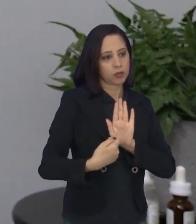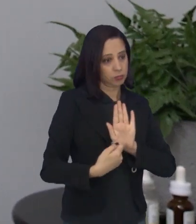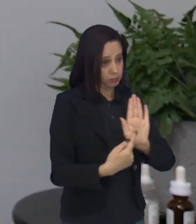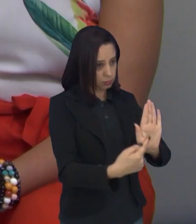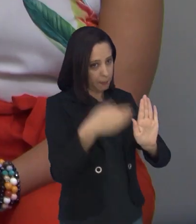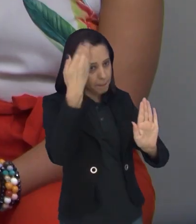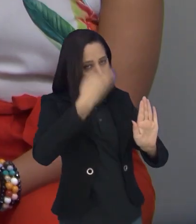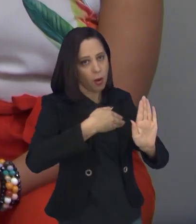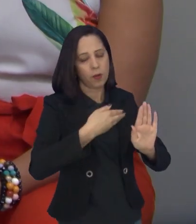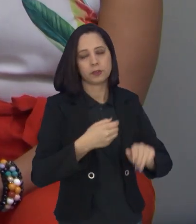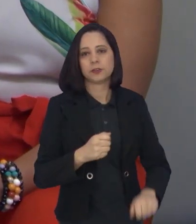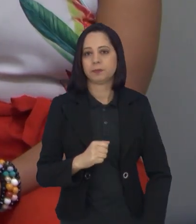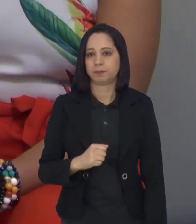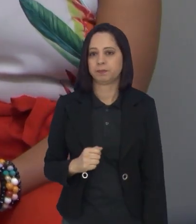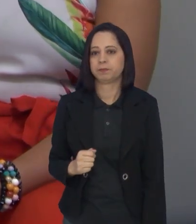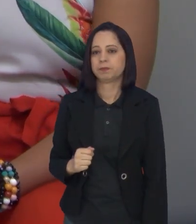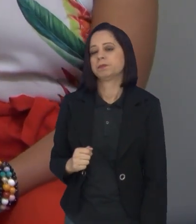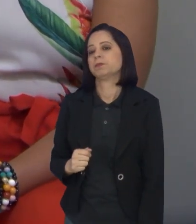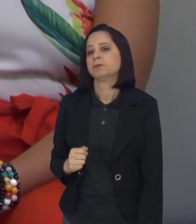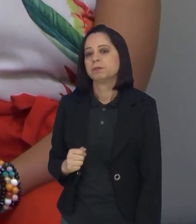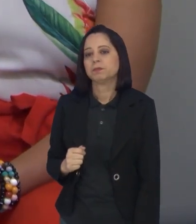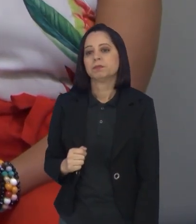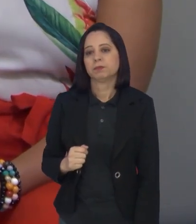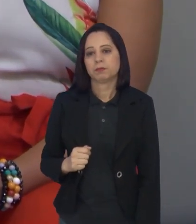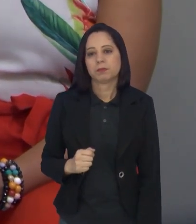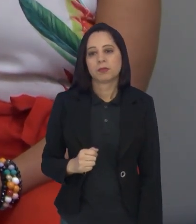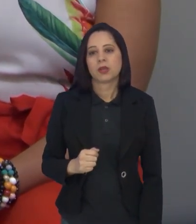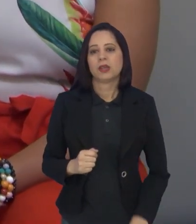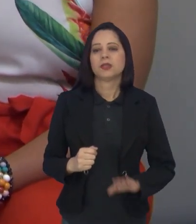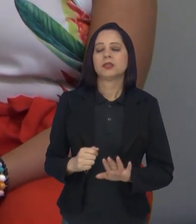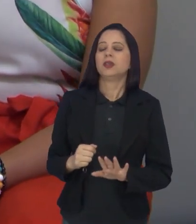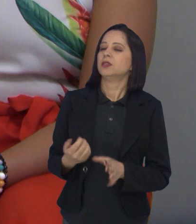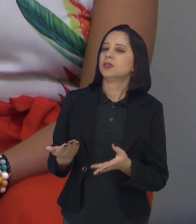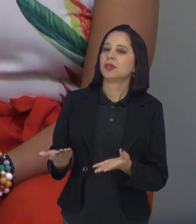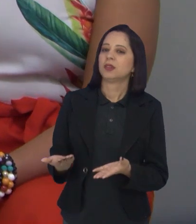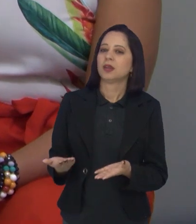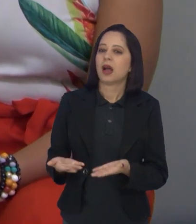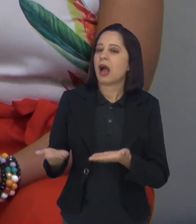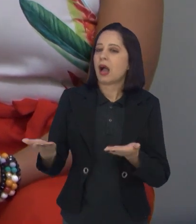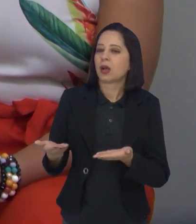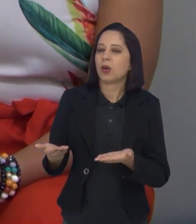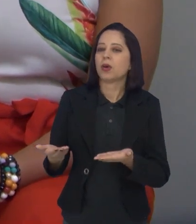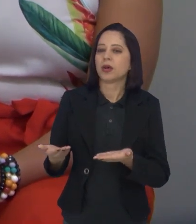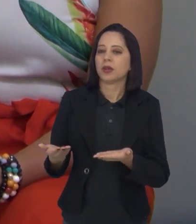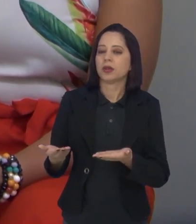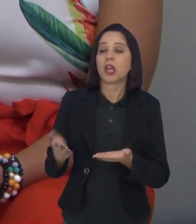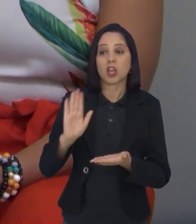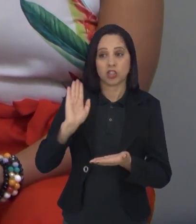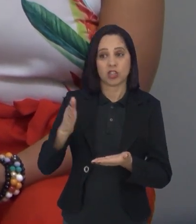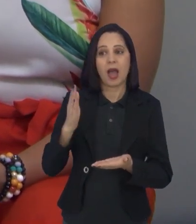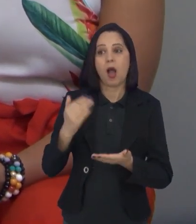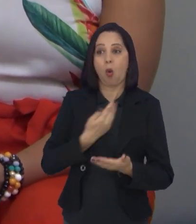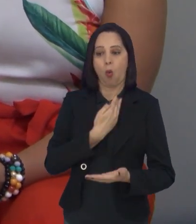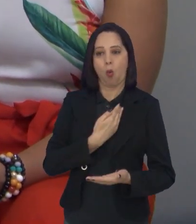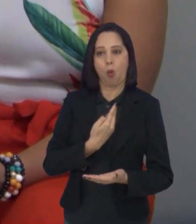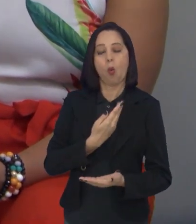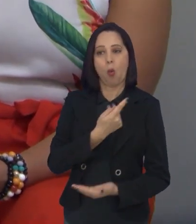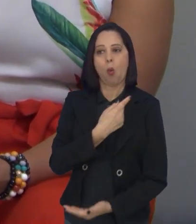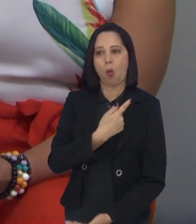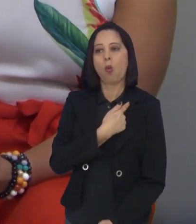Sim. E o que você pode dizer, né? Porque agora a gente teve essa aprovação, né, com a